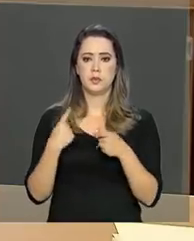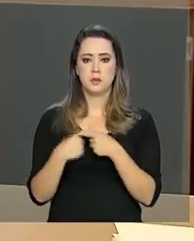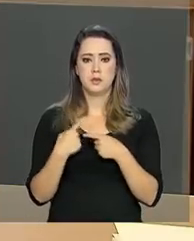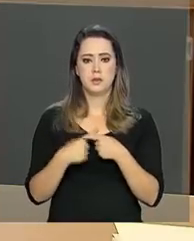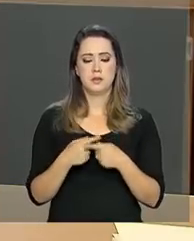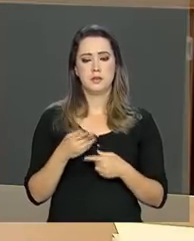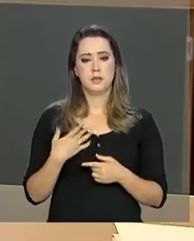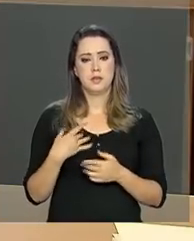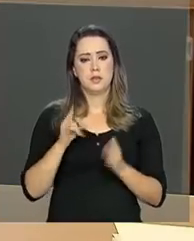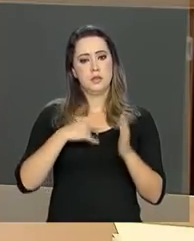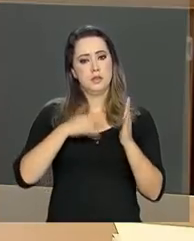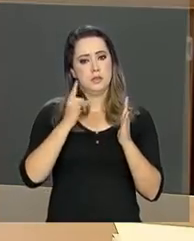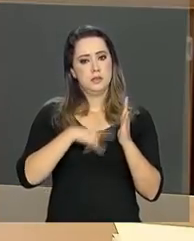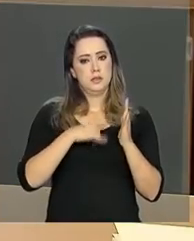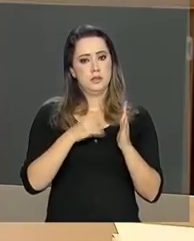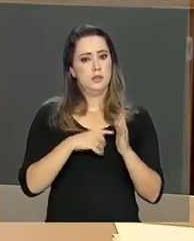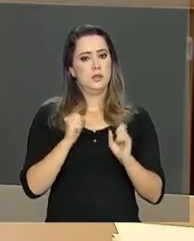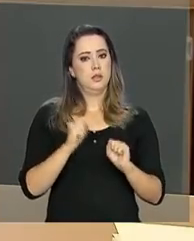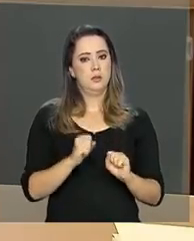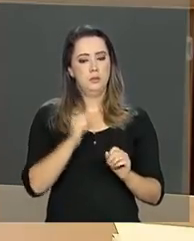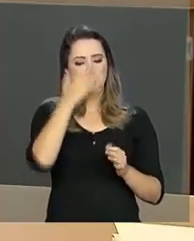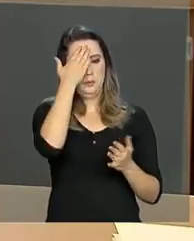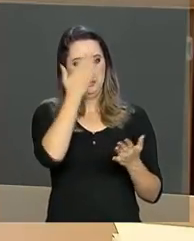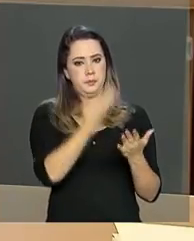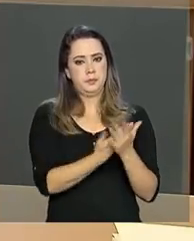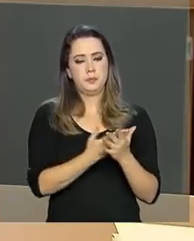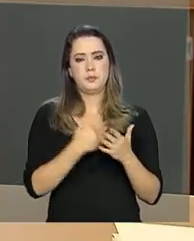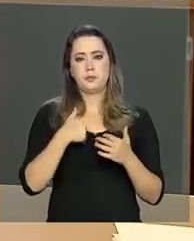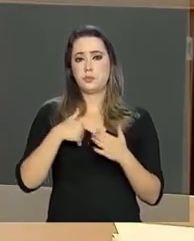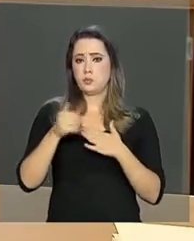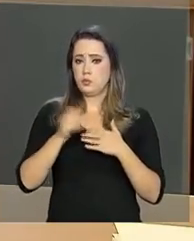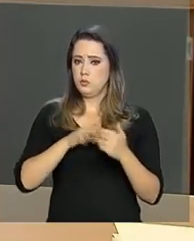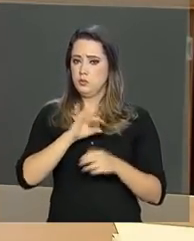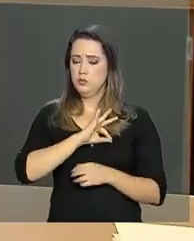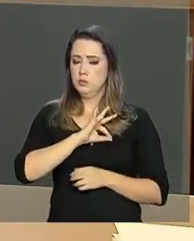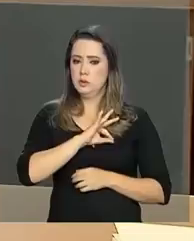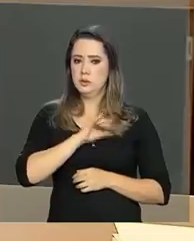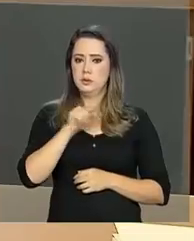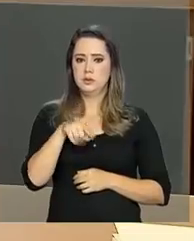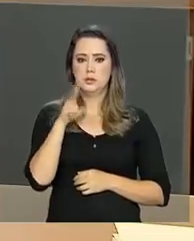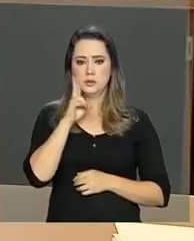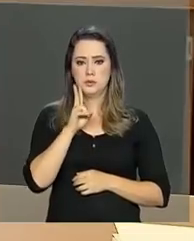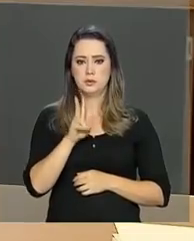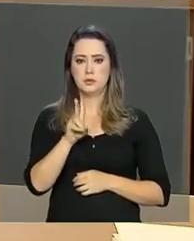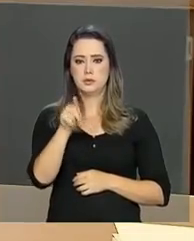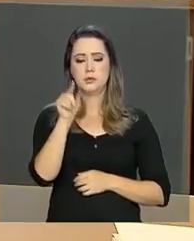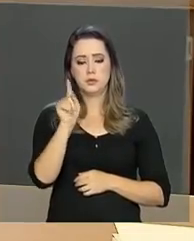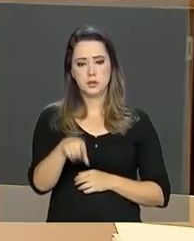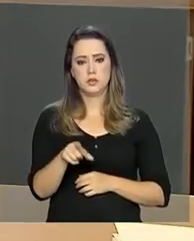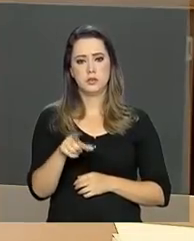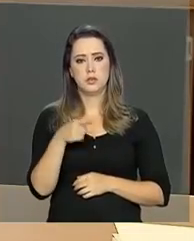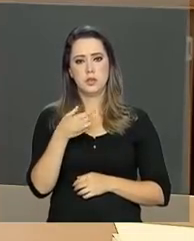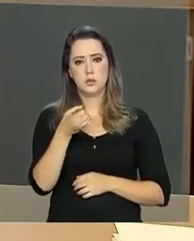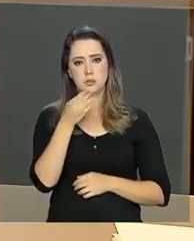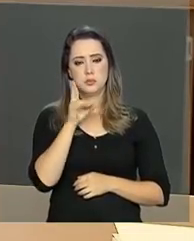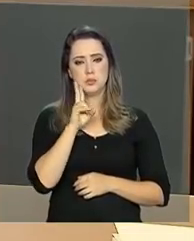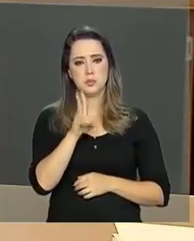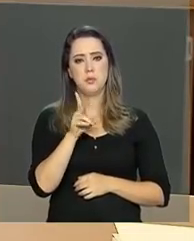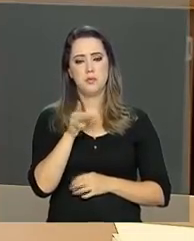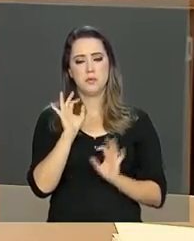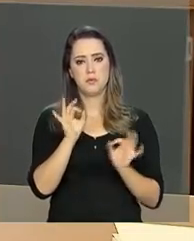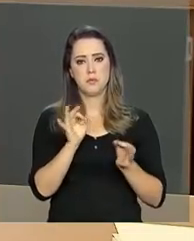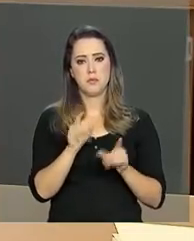você vai estar com um documento confiável e qualquer autoridade que te pedir esse documento vai verificar que ali você está bem identificado.